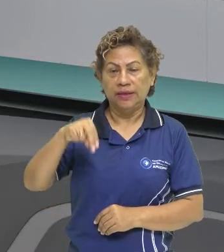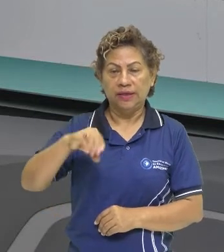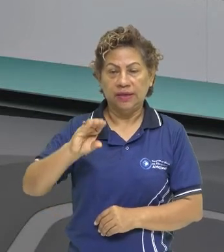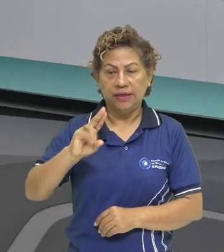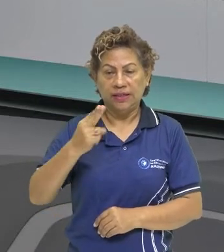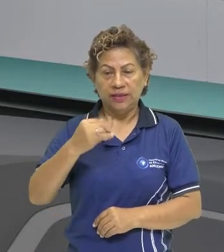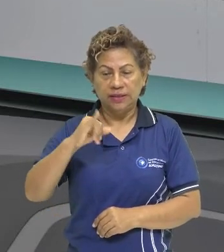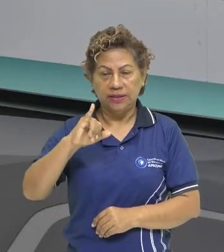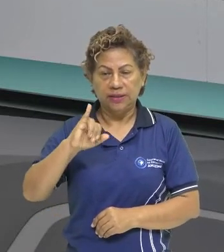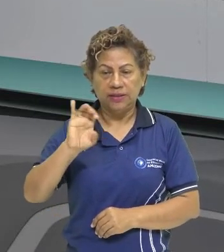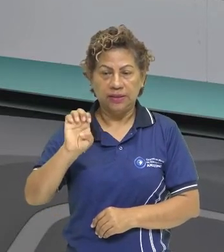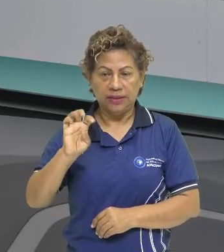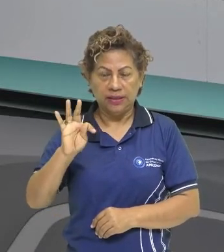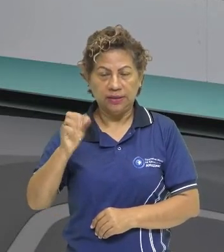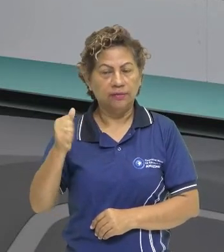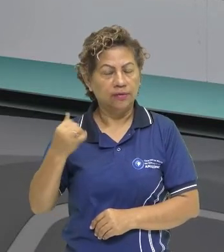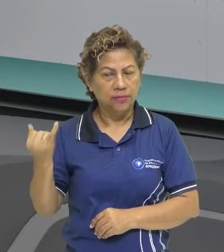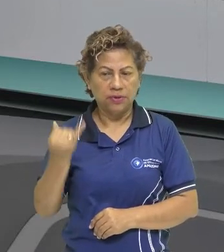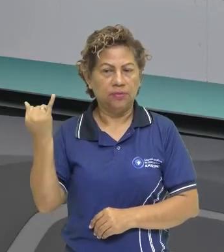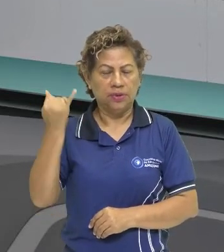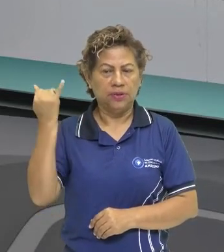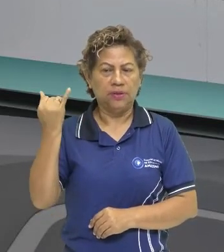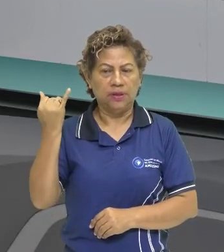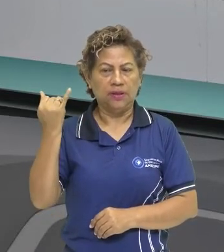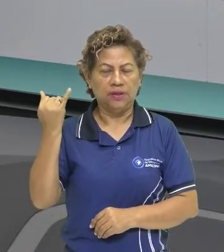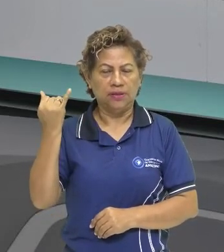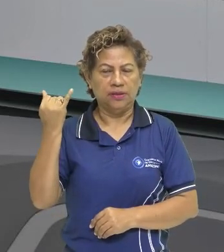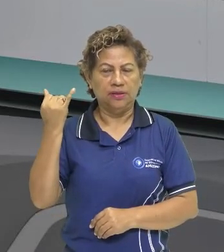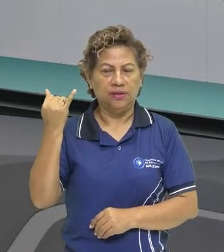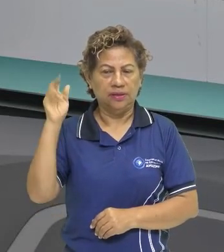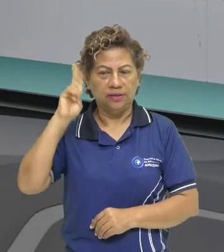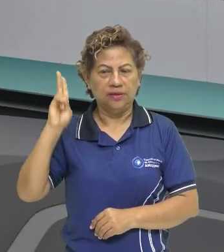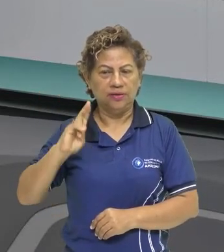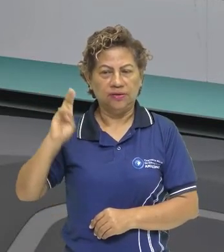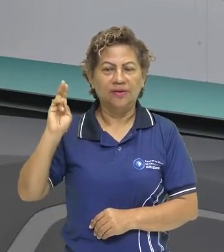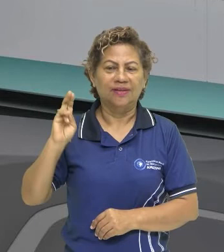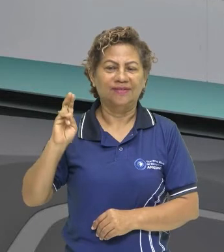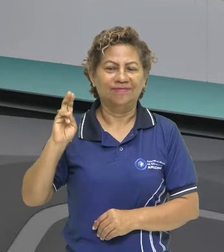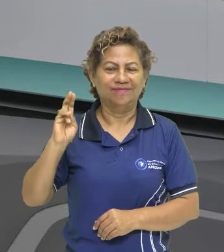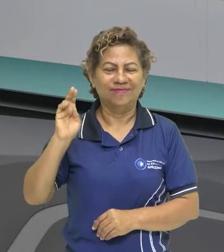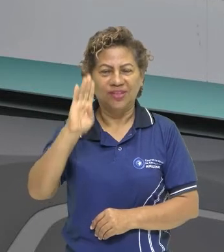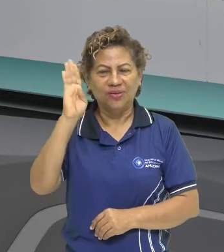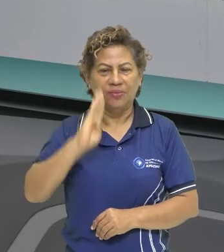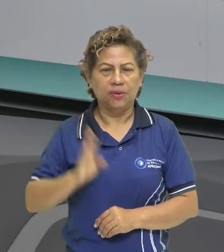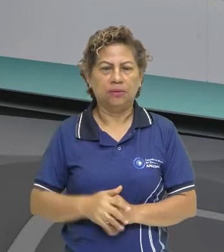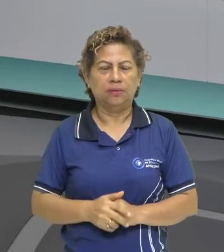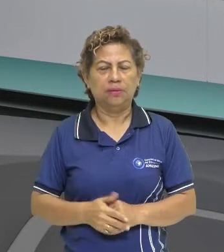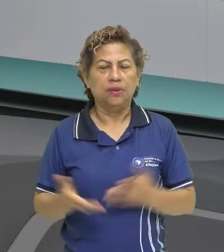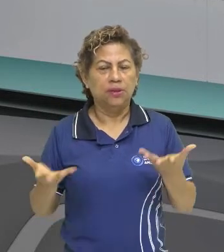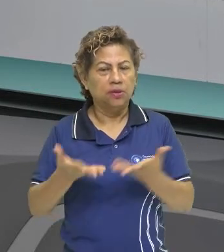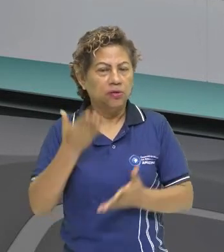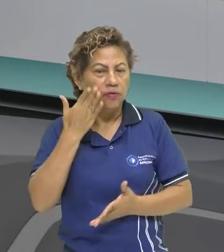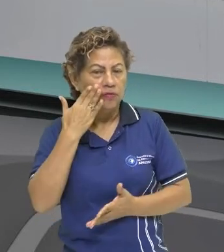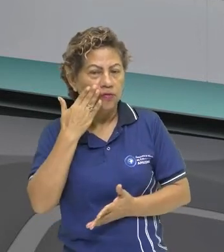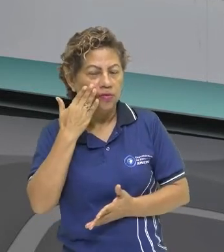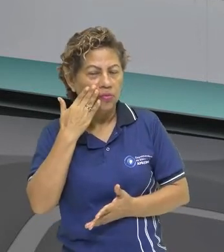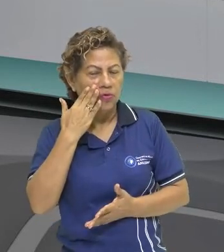literatura jesuítica. E agora, nós vamos apreciar, né, um fragmento desse